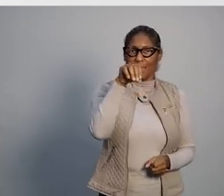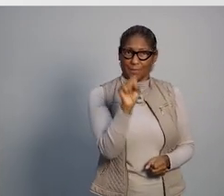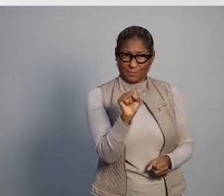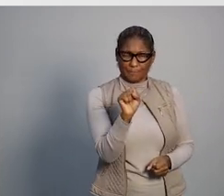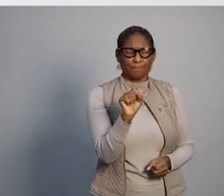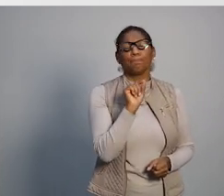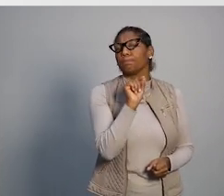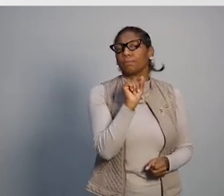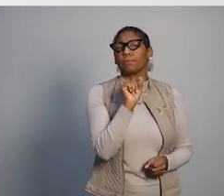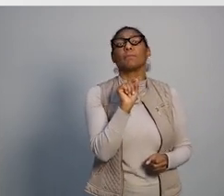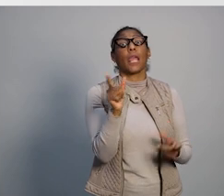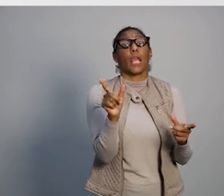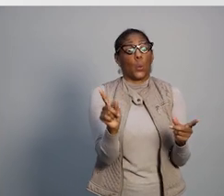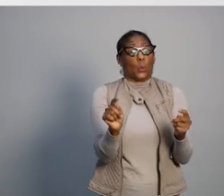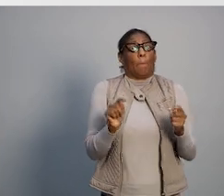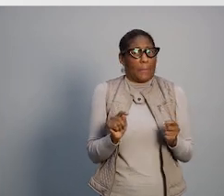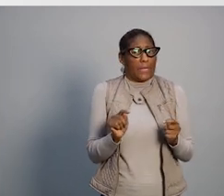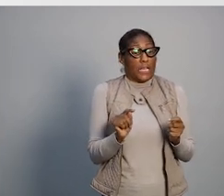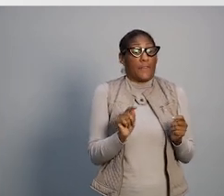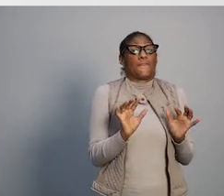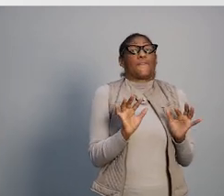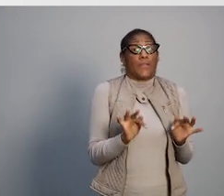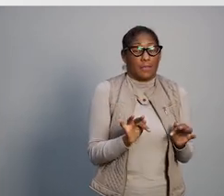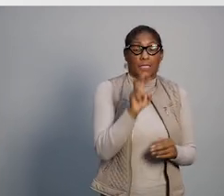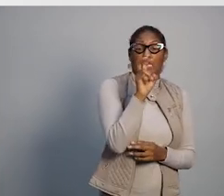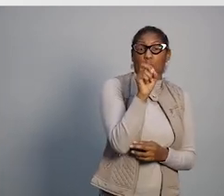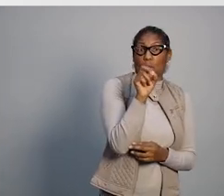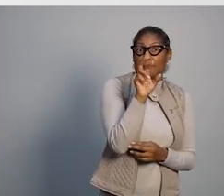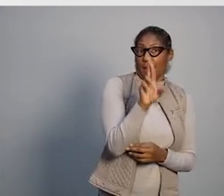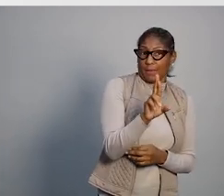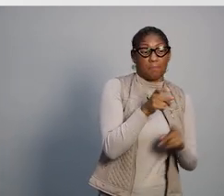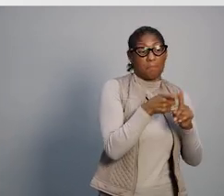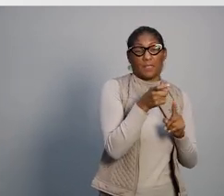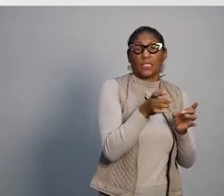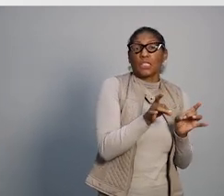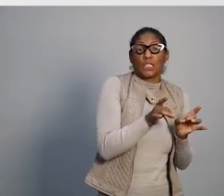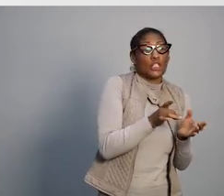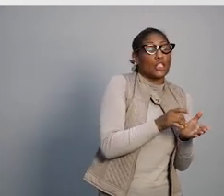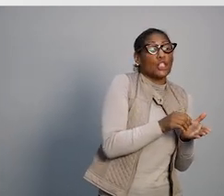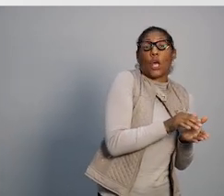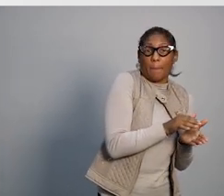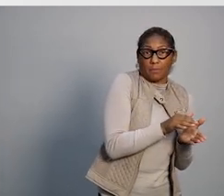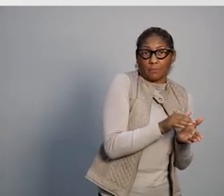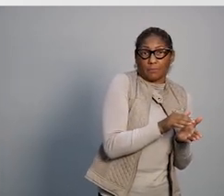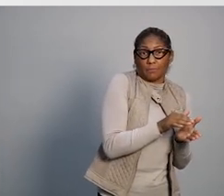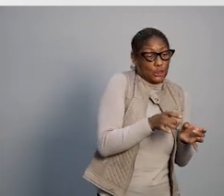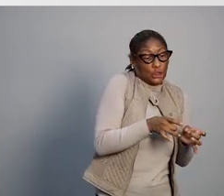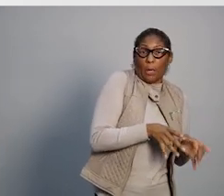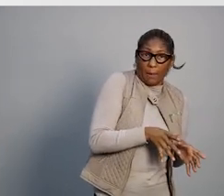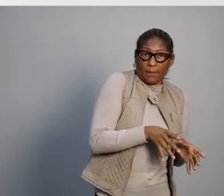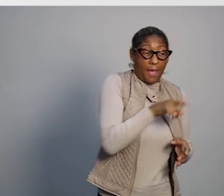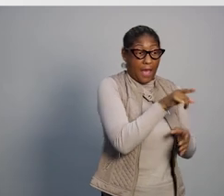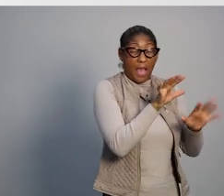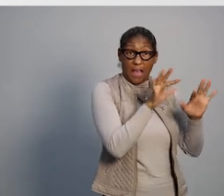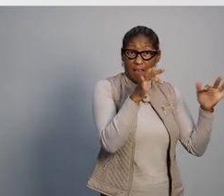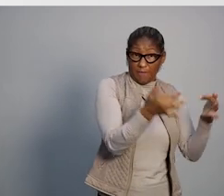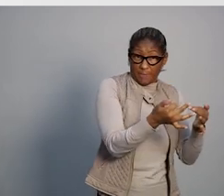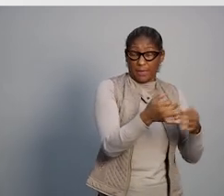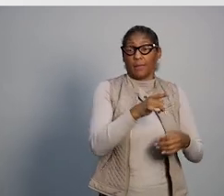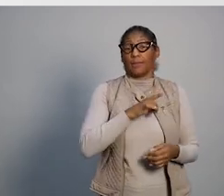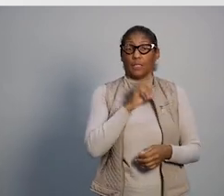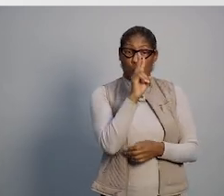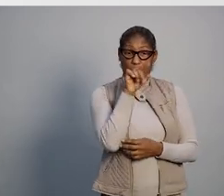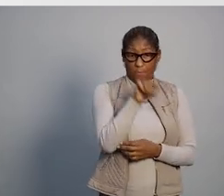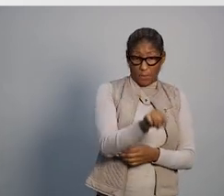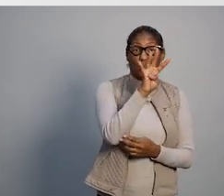ICMS. Isso significa uma economia final de mais de R$,00 na despesa mensal dessa família. Já